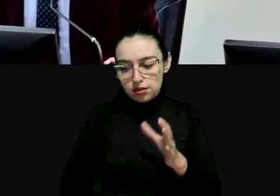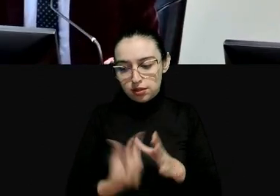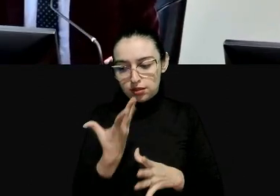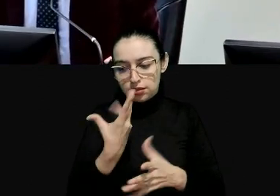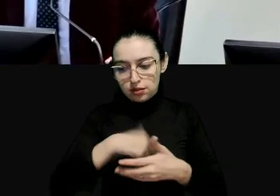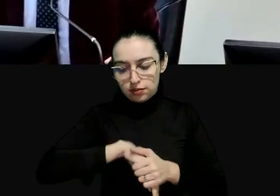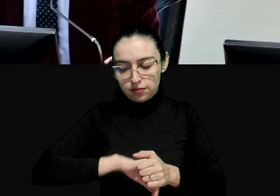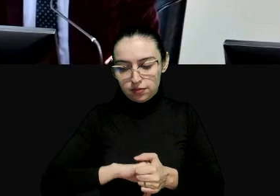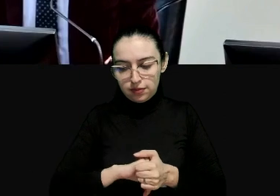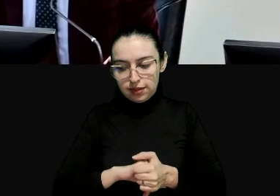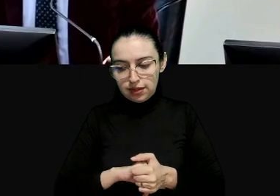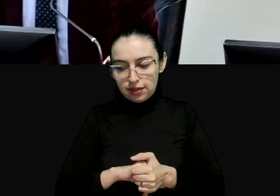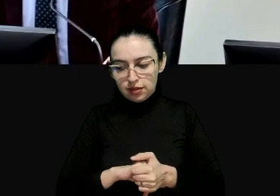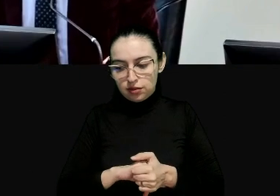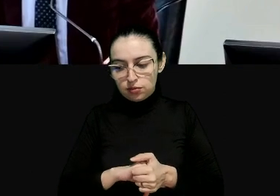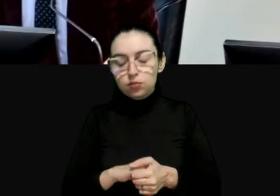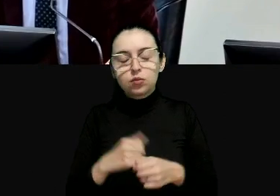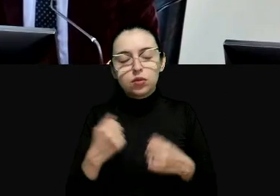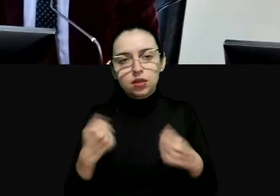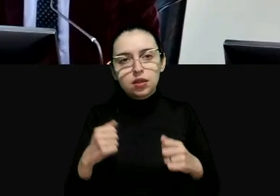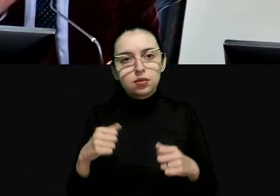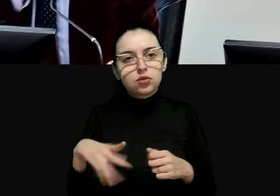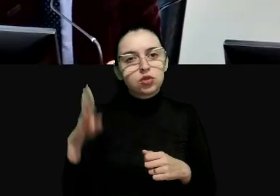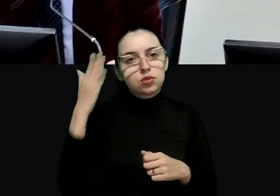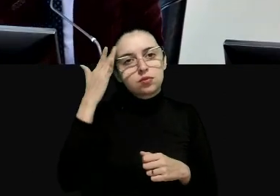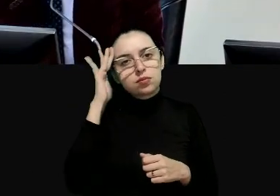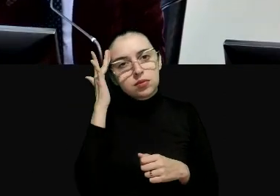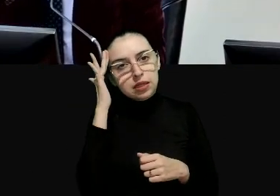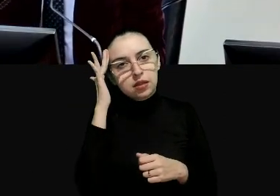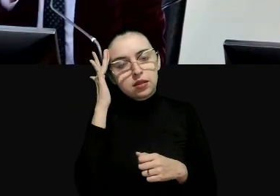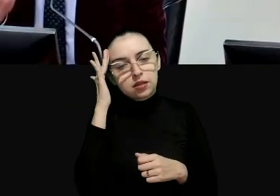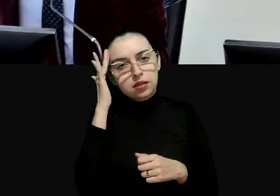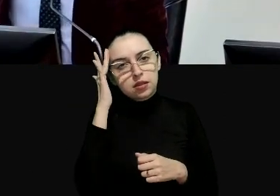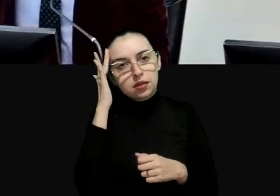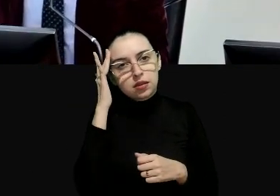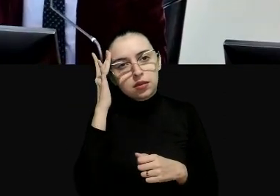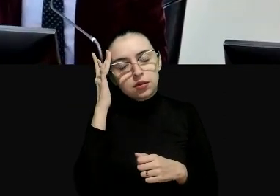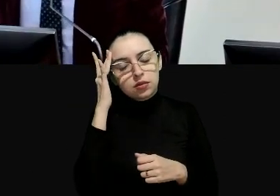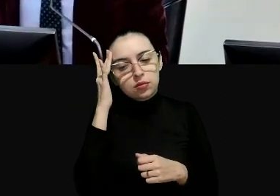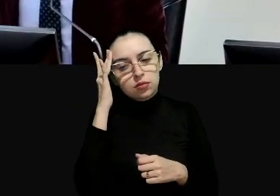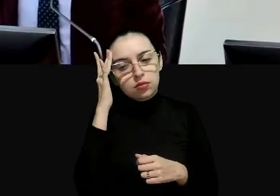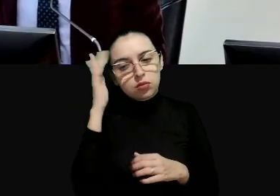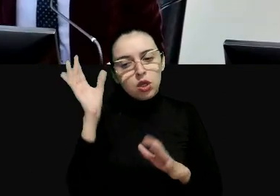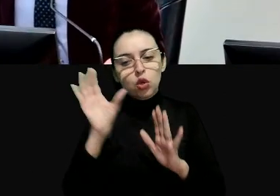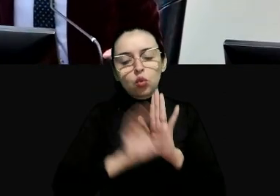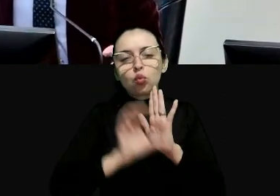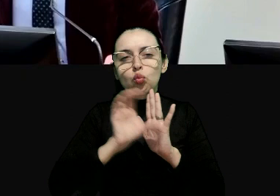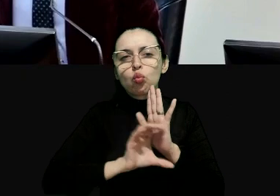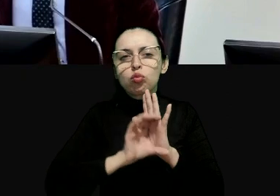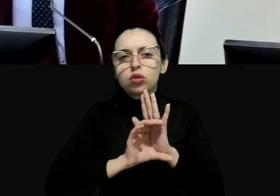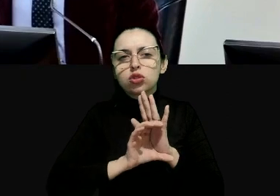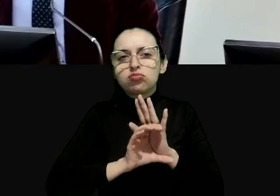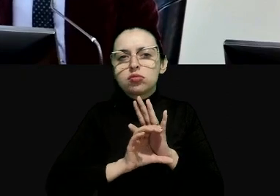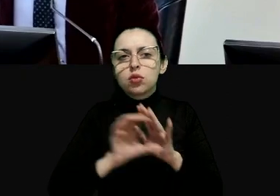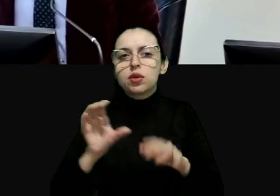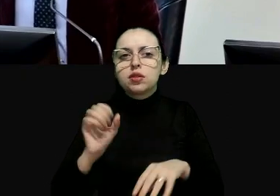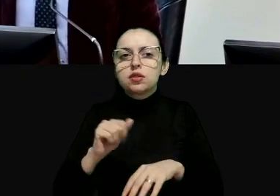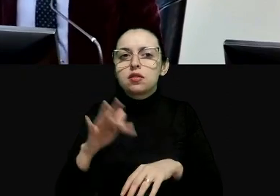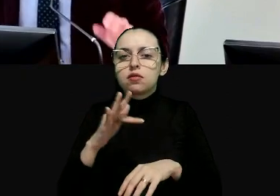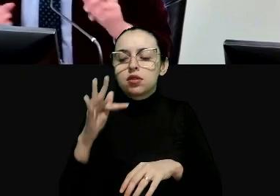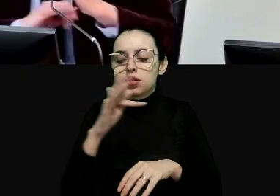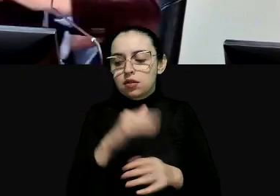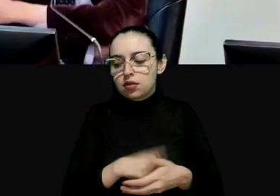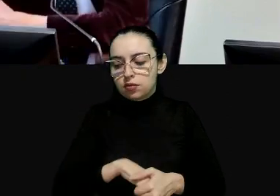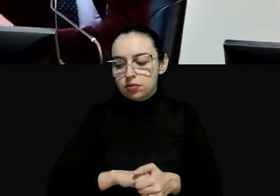latino americano e podemos começar com a constituição do Brasil